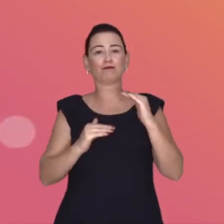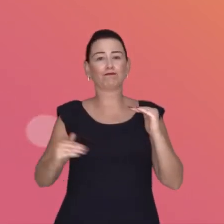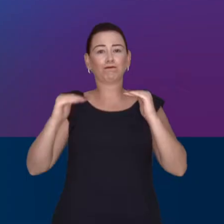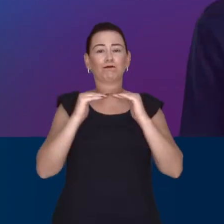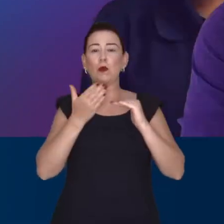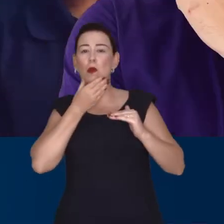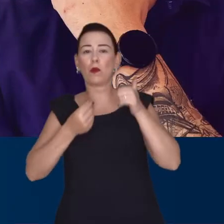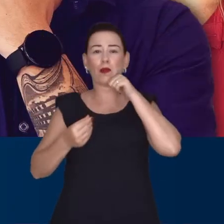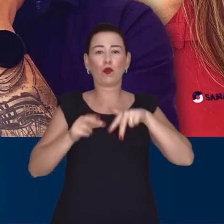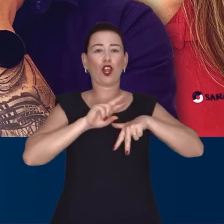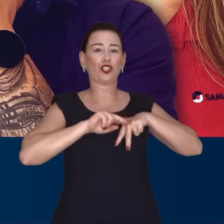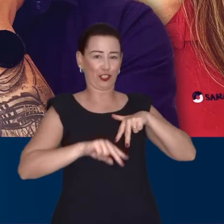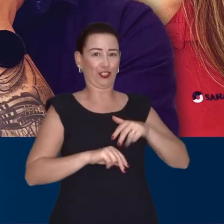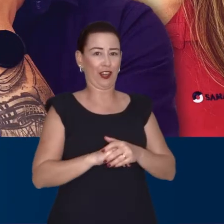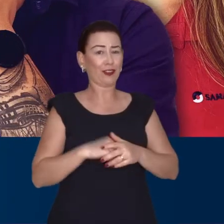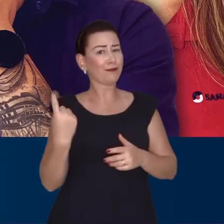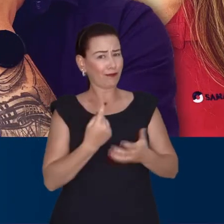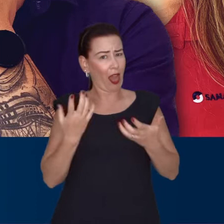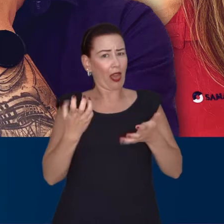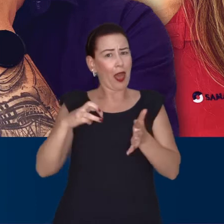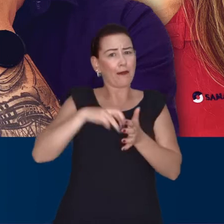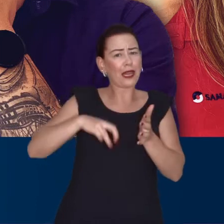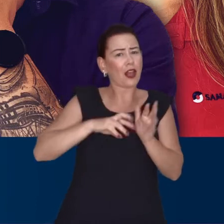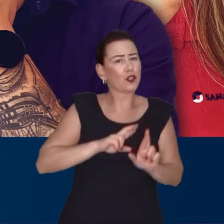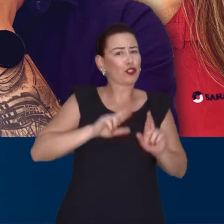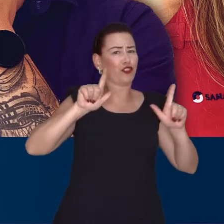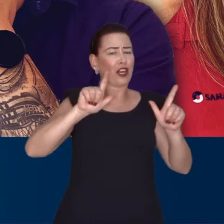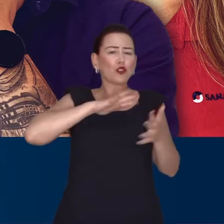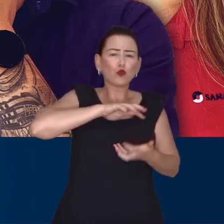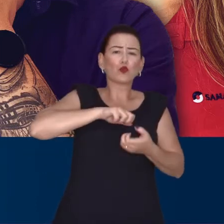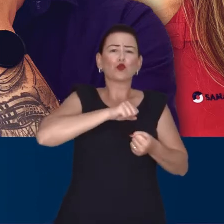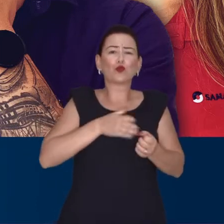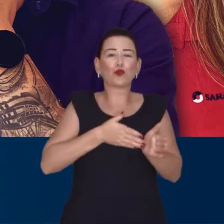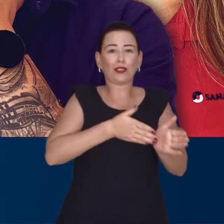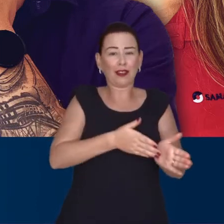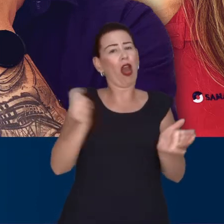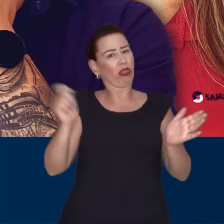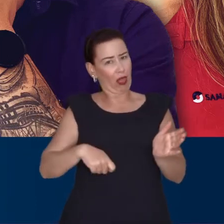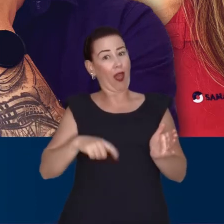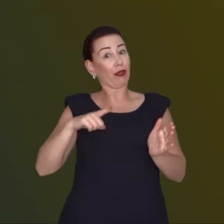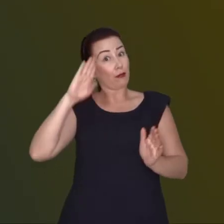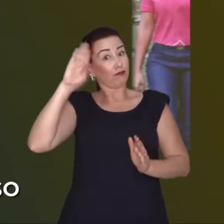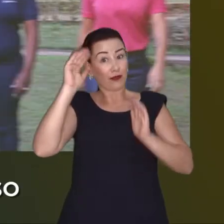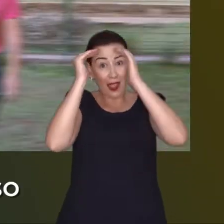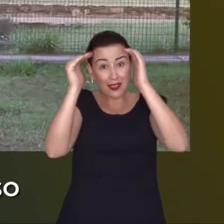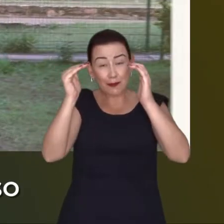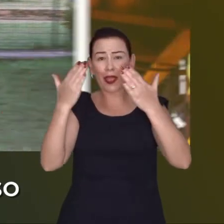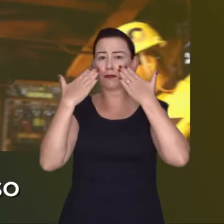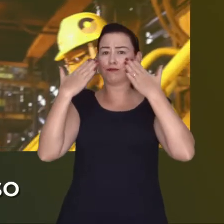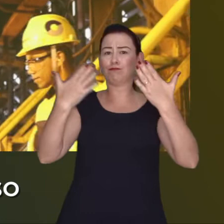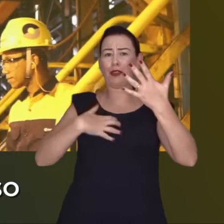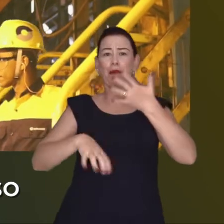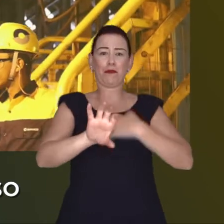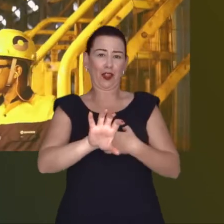gênero. Uma mineração diferente e sustentável é possível com respeito, empatia e transparência. Acreditamos